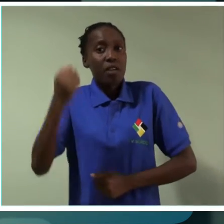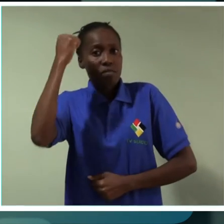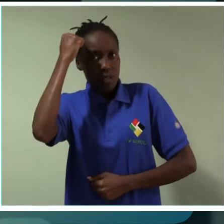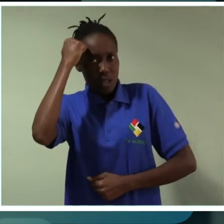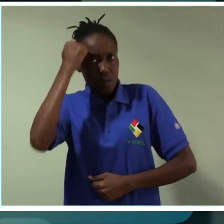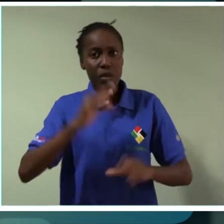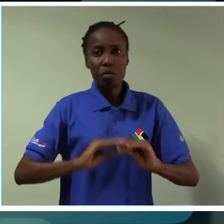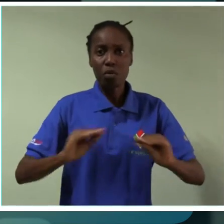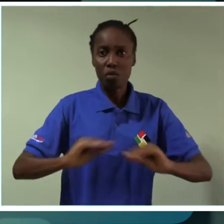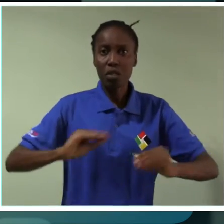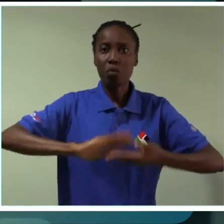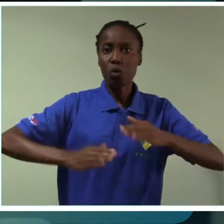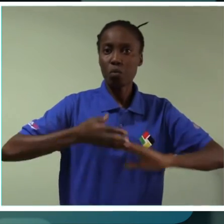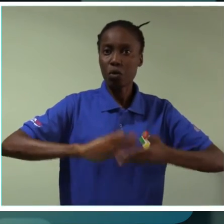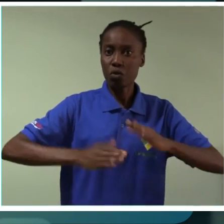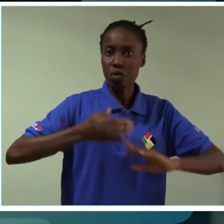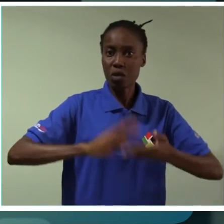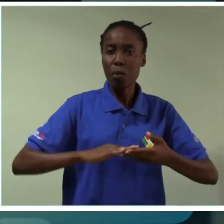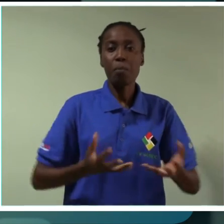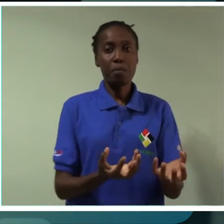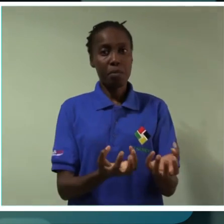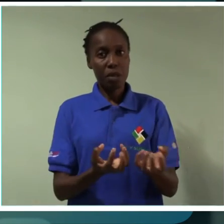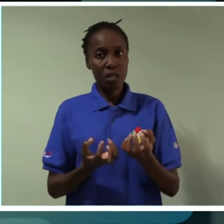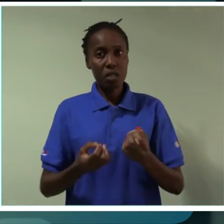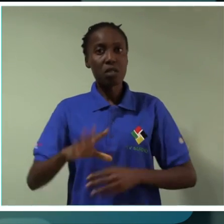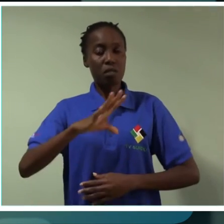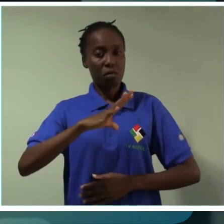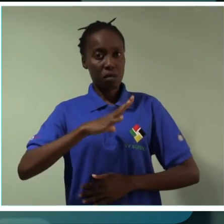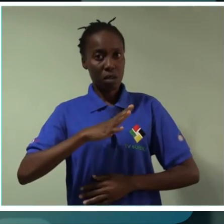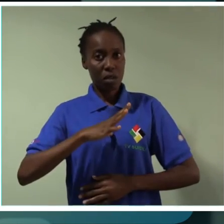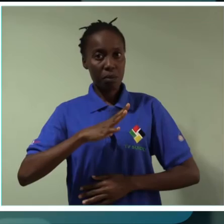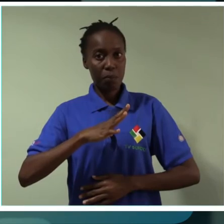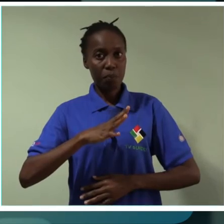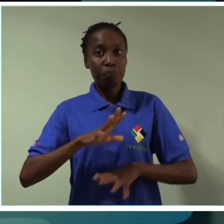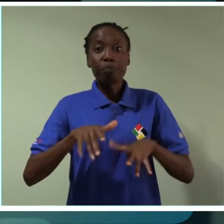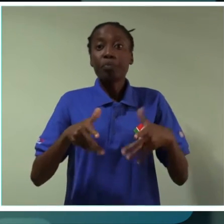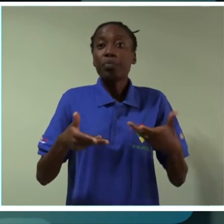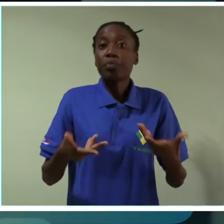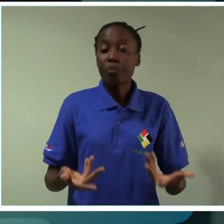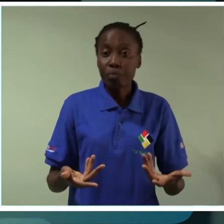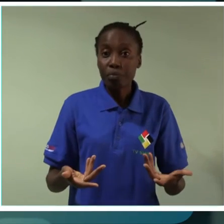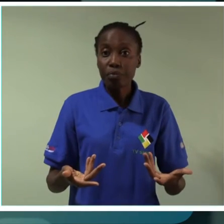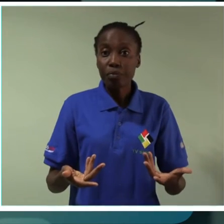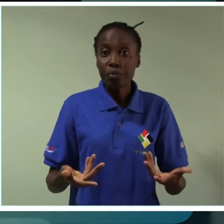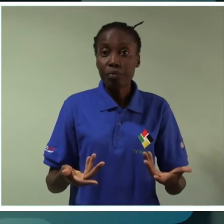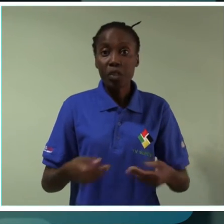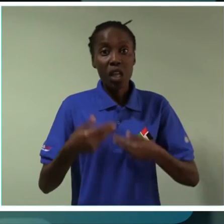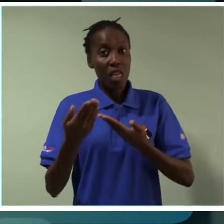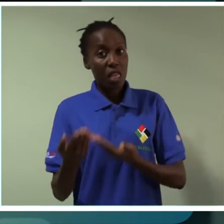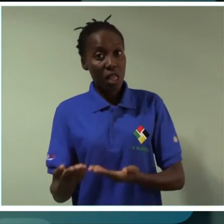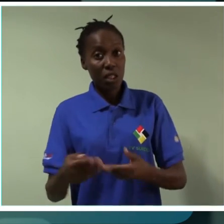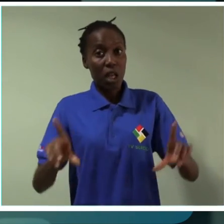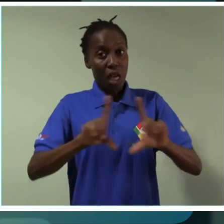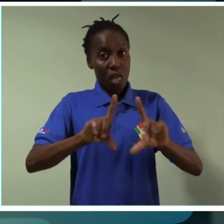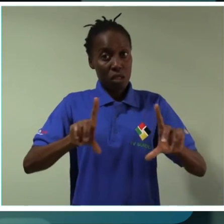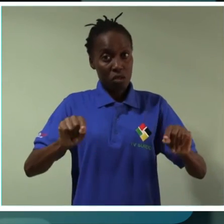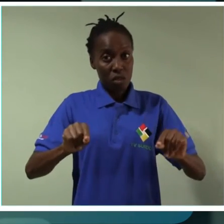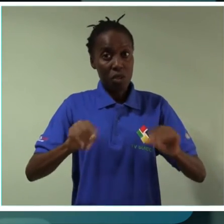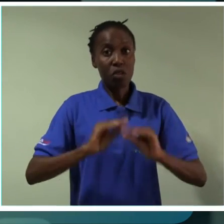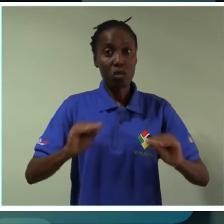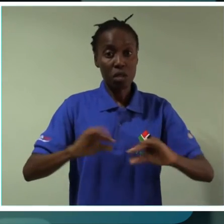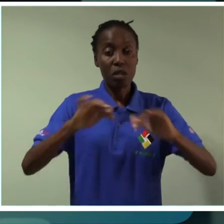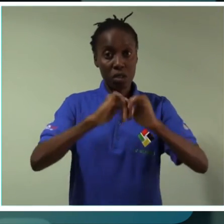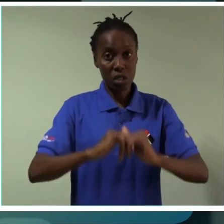sabemos que a formação de professores precisará de ter certamente esta componente de